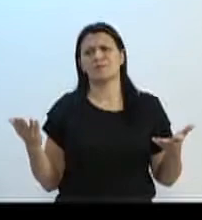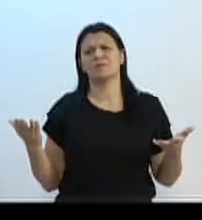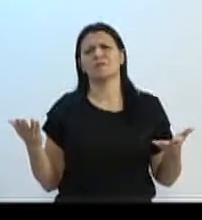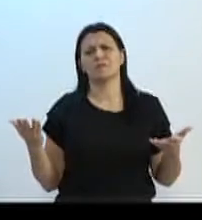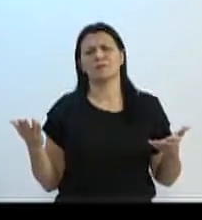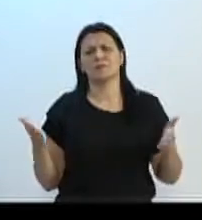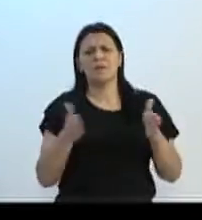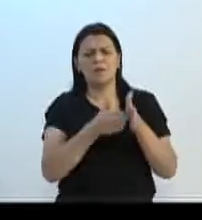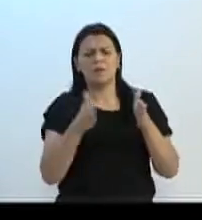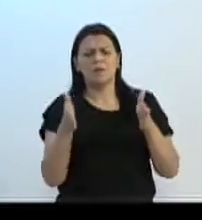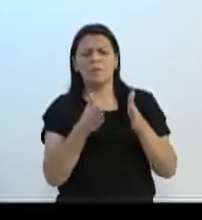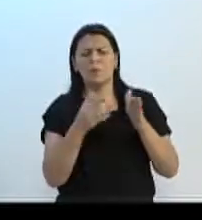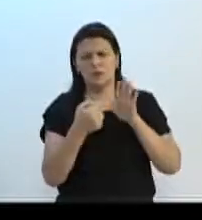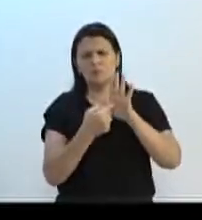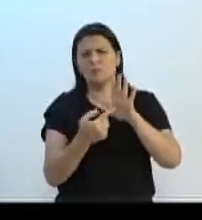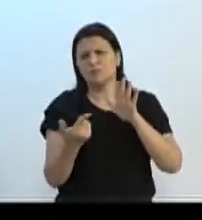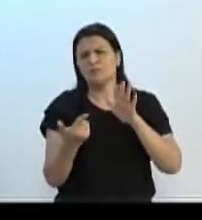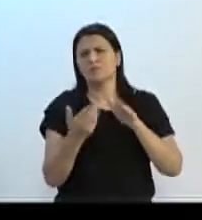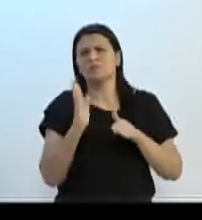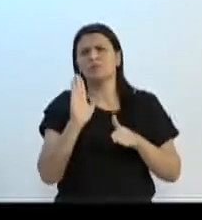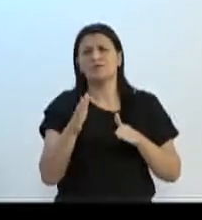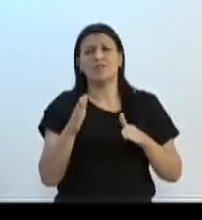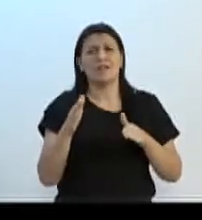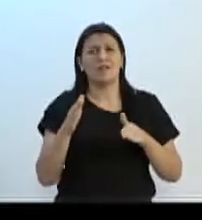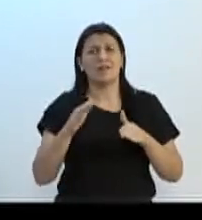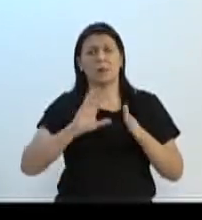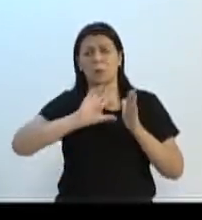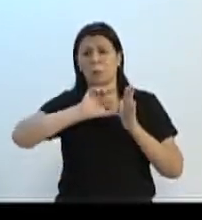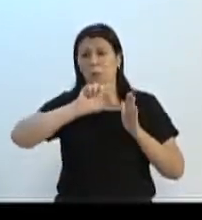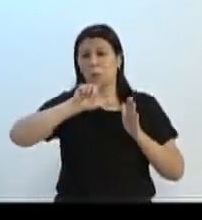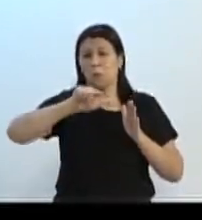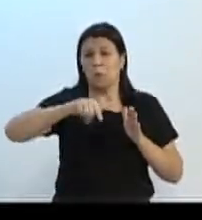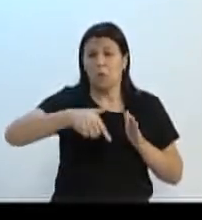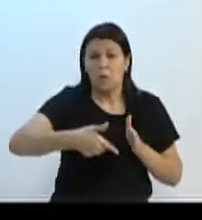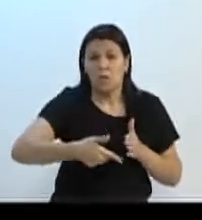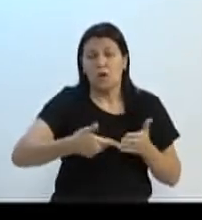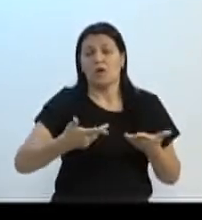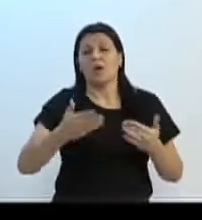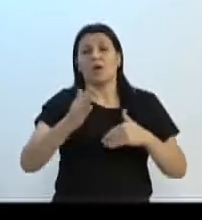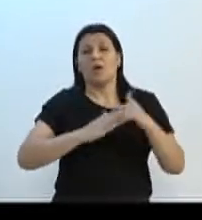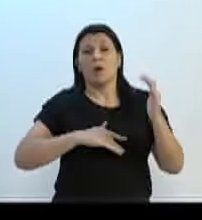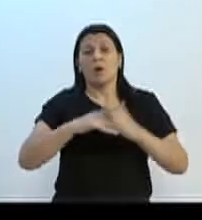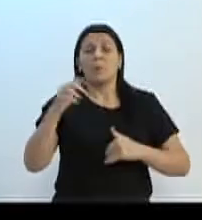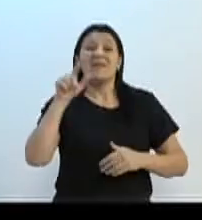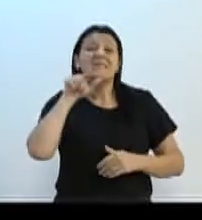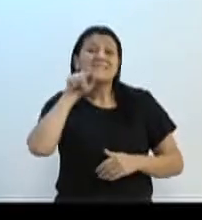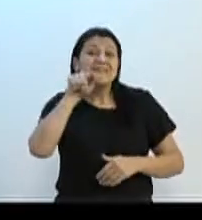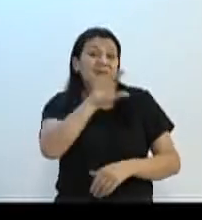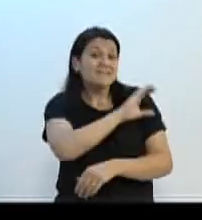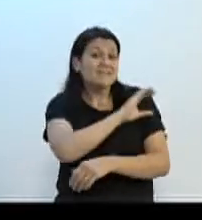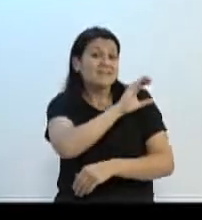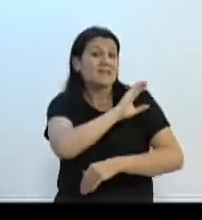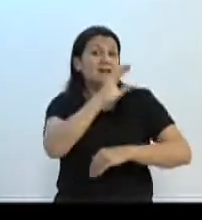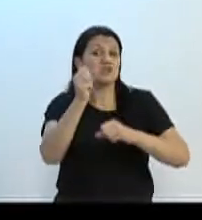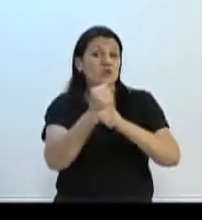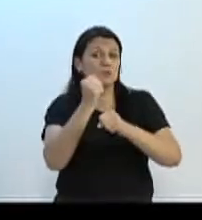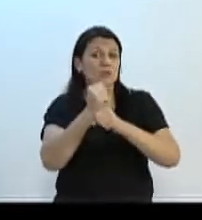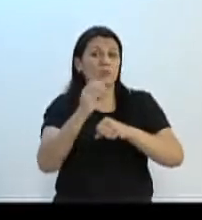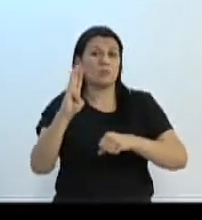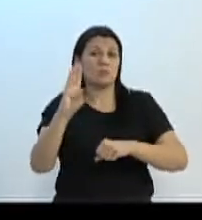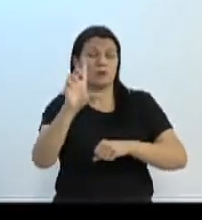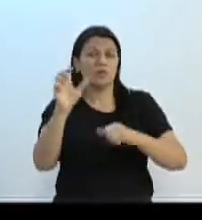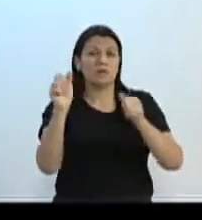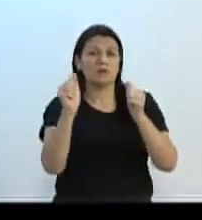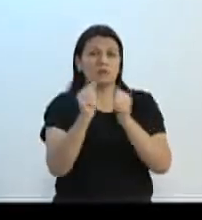aquele que a gente pôde ver ali, já bastante atrasada essa obra, eram sete creches em construção em Blumenau, em parceria com o